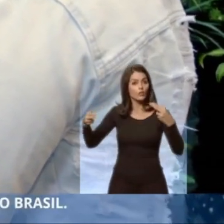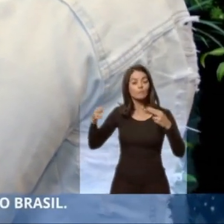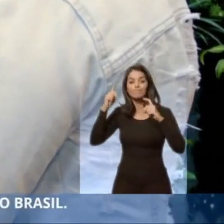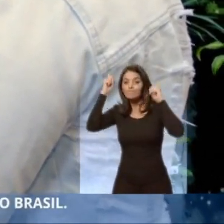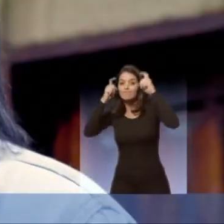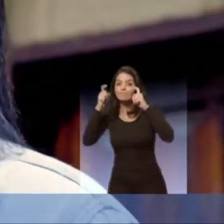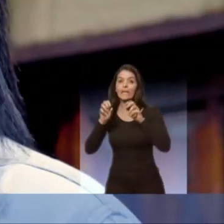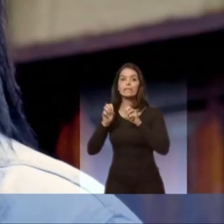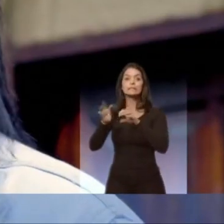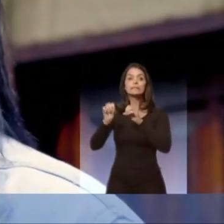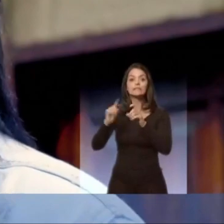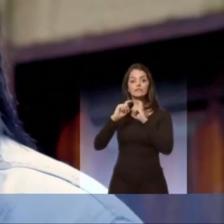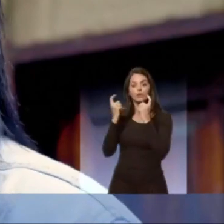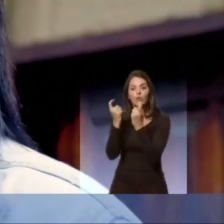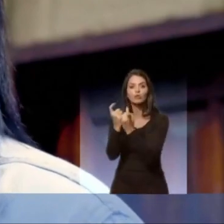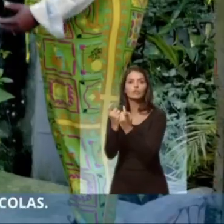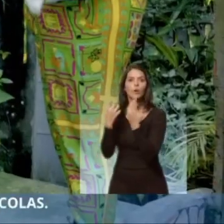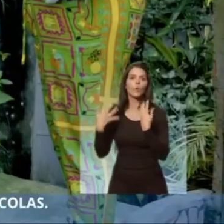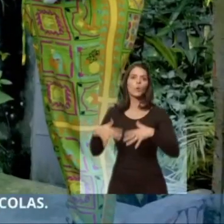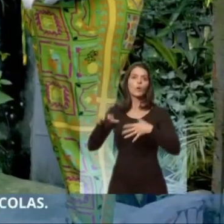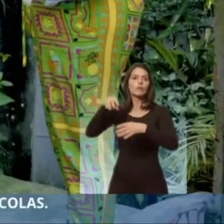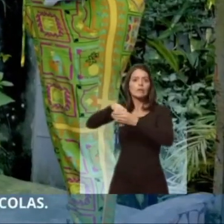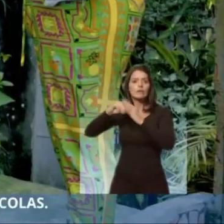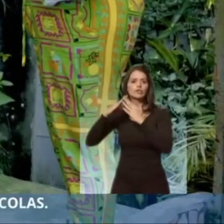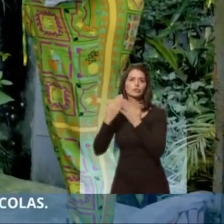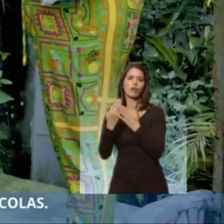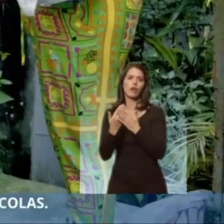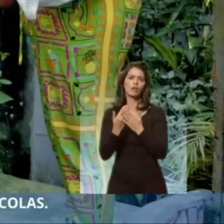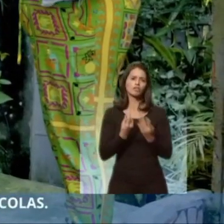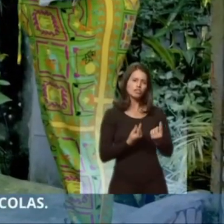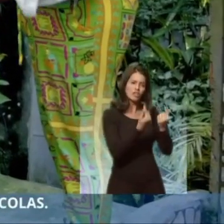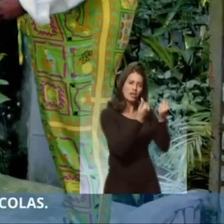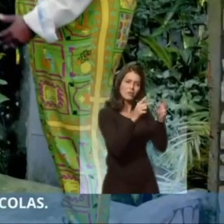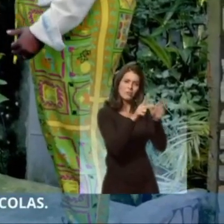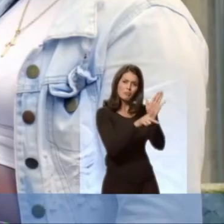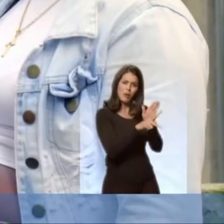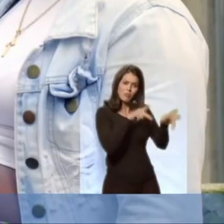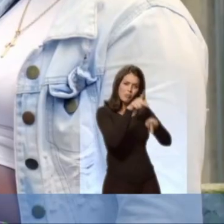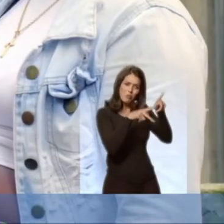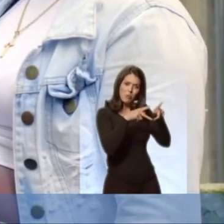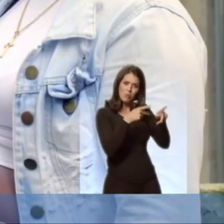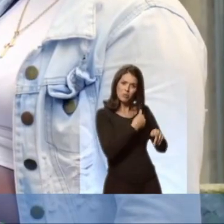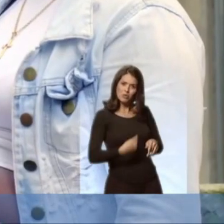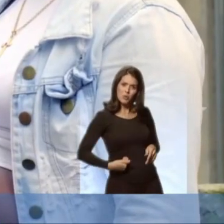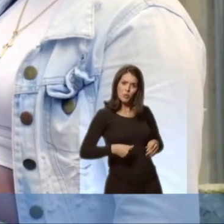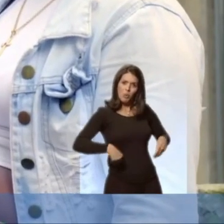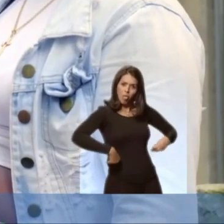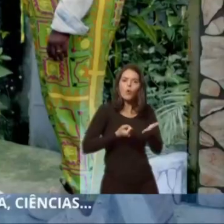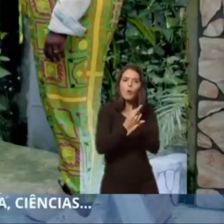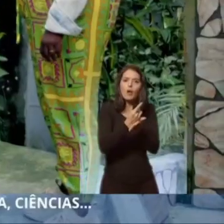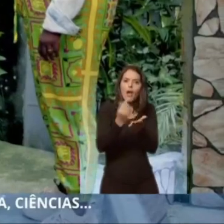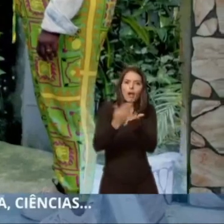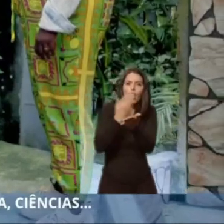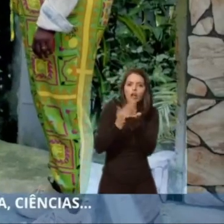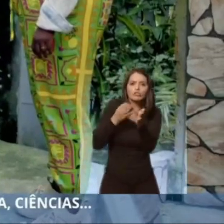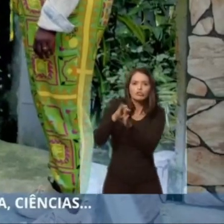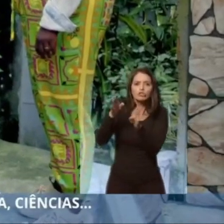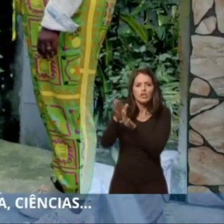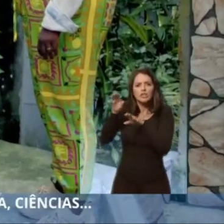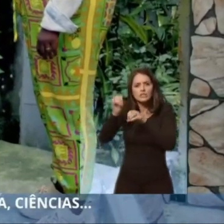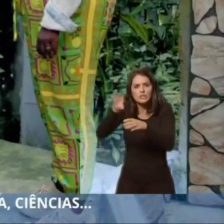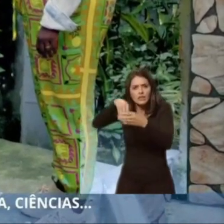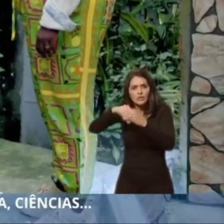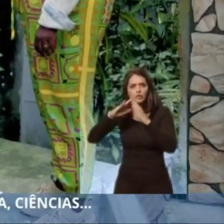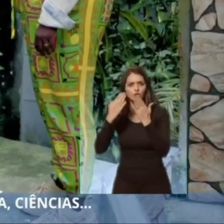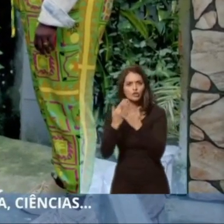acontecer aqui no Brasil. Uma outra coisa me preocupa, que é o ensino da ideologia de gênero nas escolas. Ideologia de gênero nas escolas? O papel da escola é ensinar